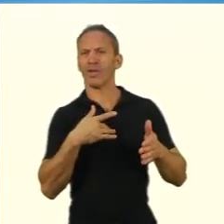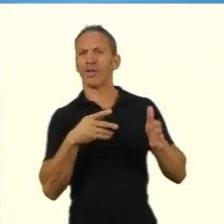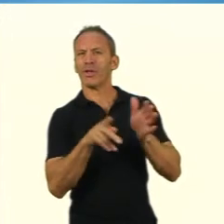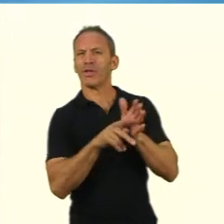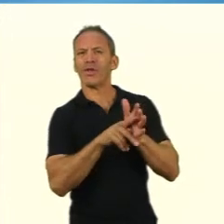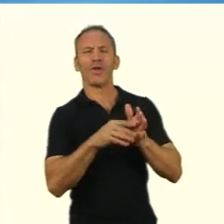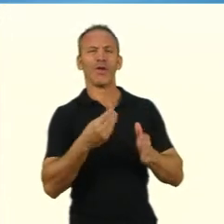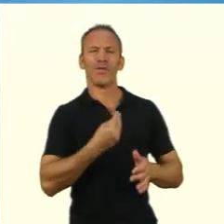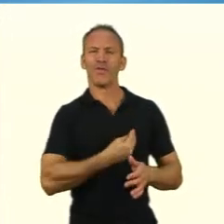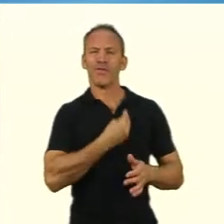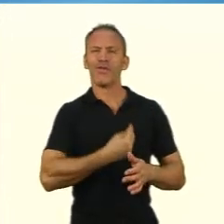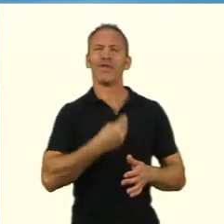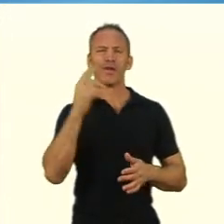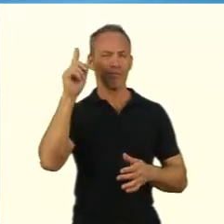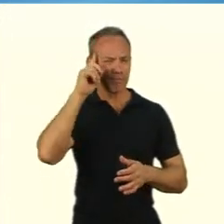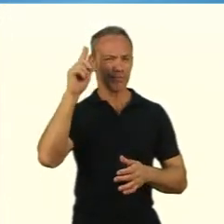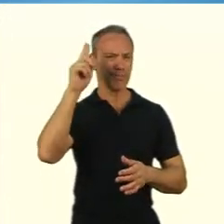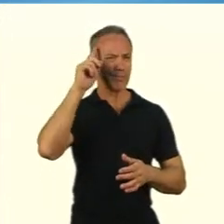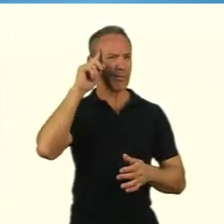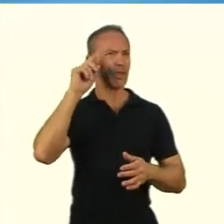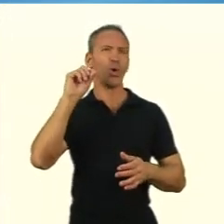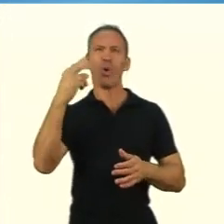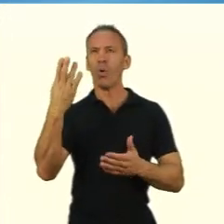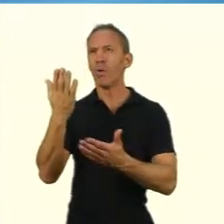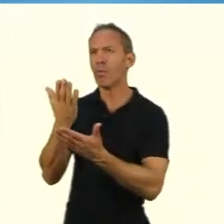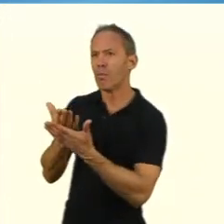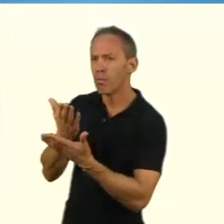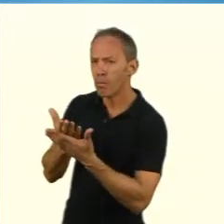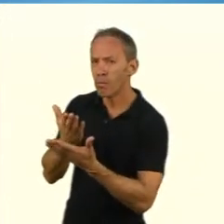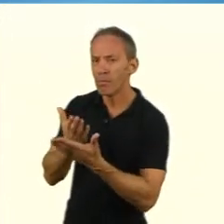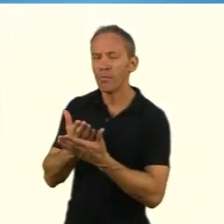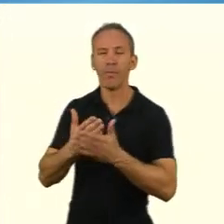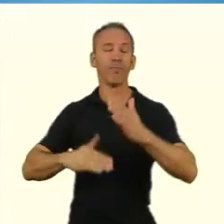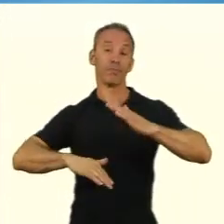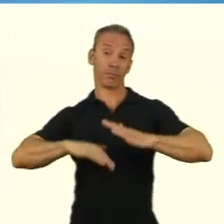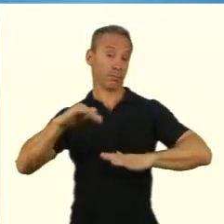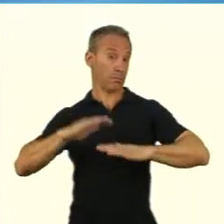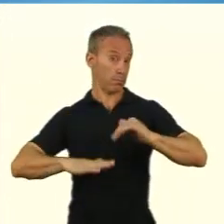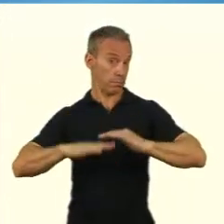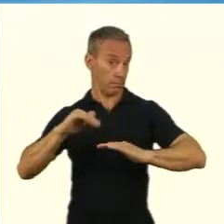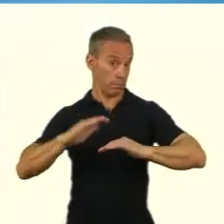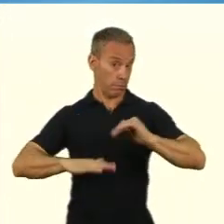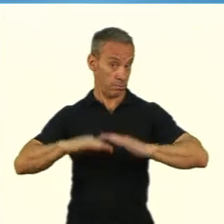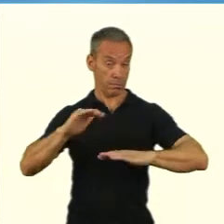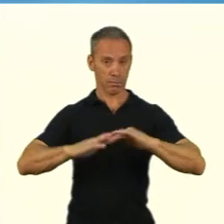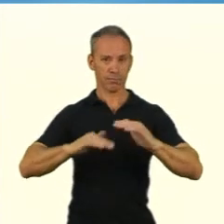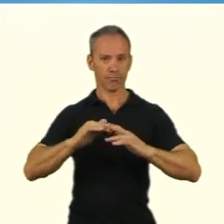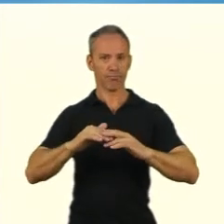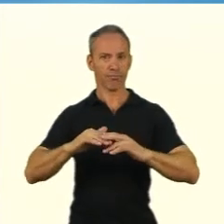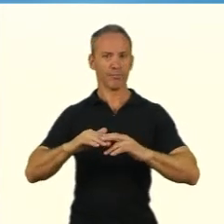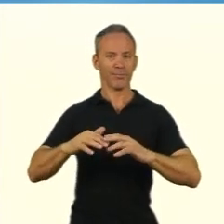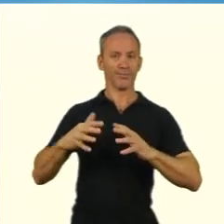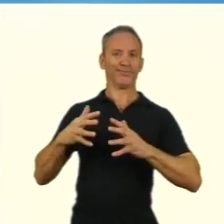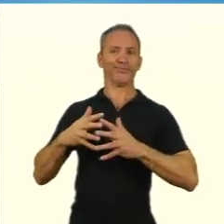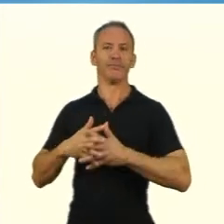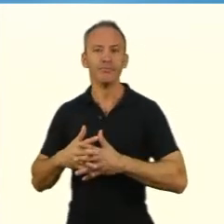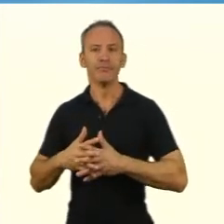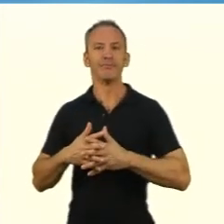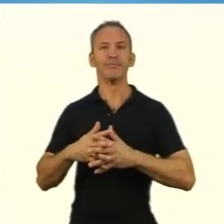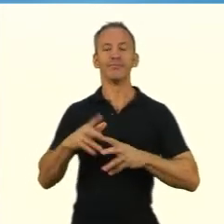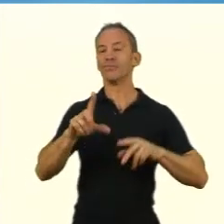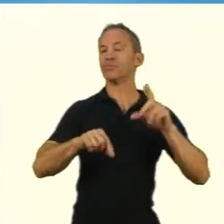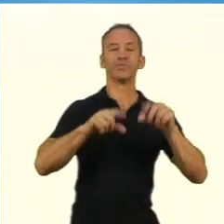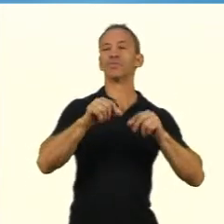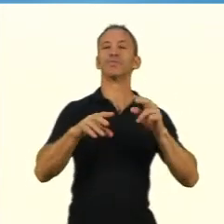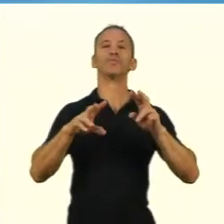coisas e você já começa a formular hipóteses na sua cabeça. Eu acredito que aquela criança é indisciplinada por